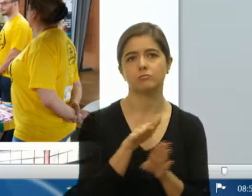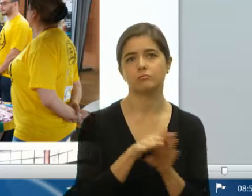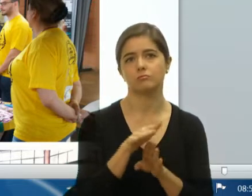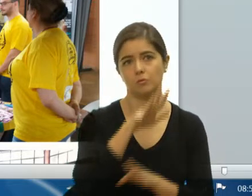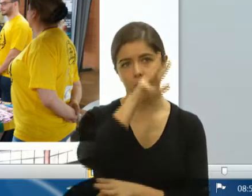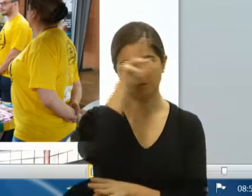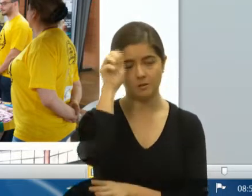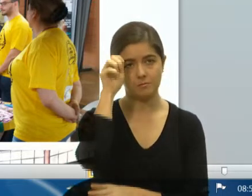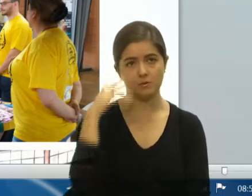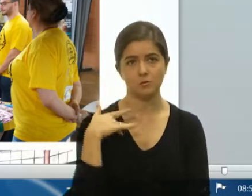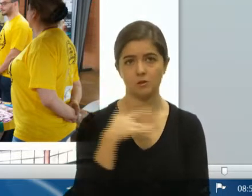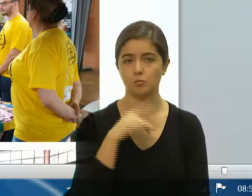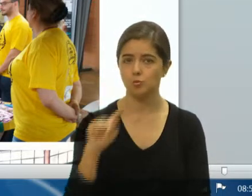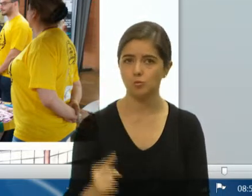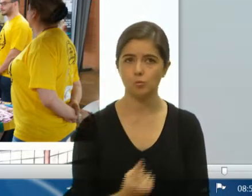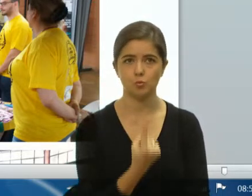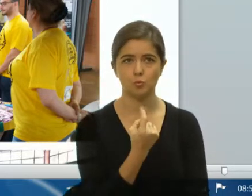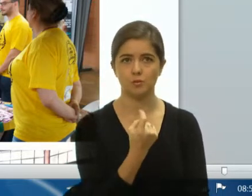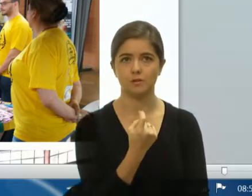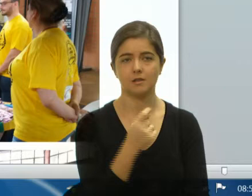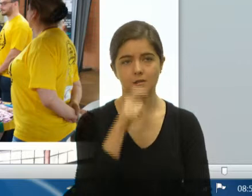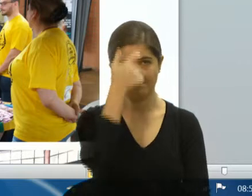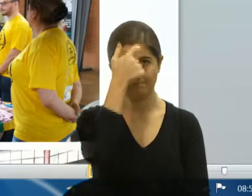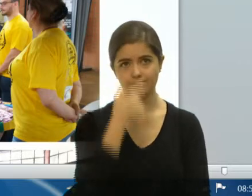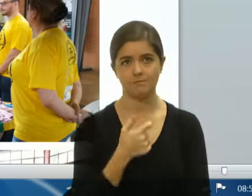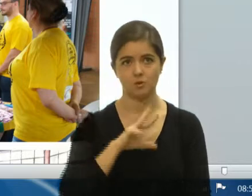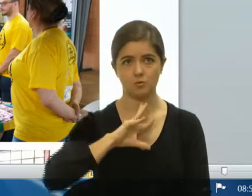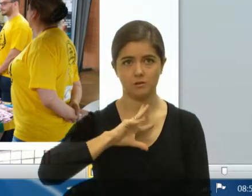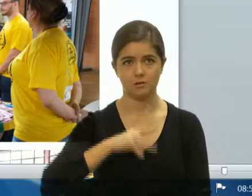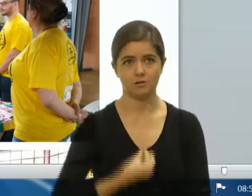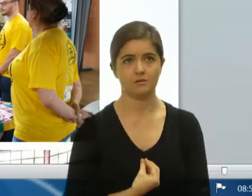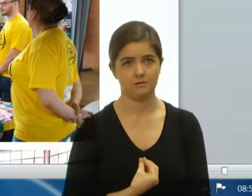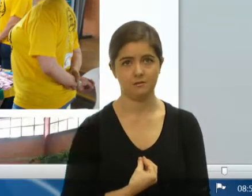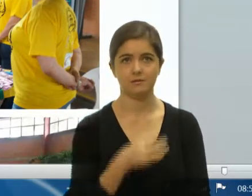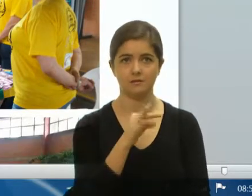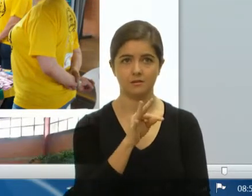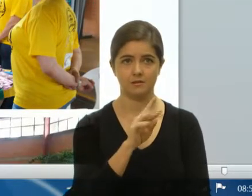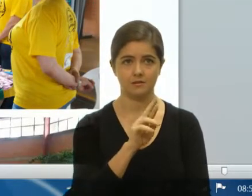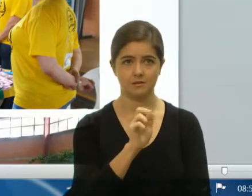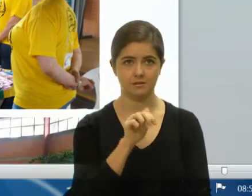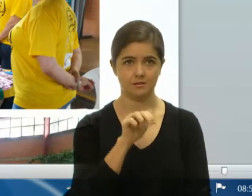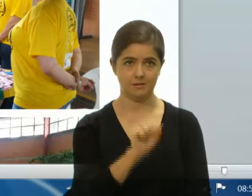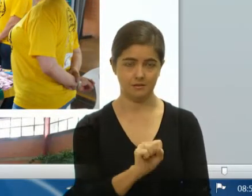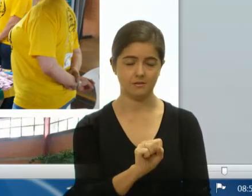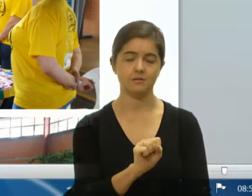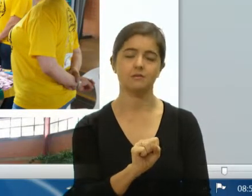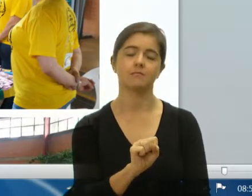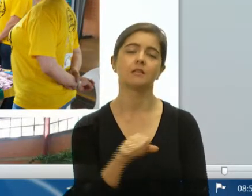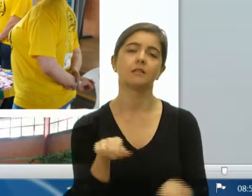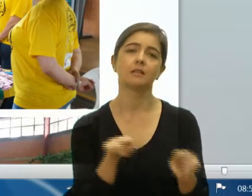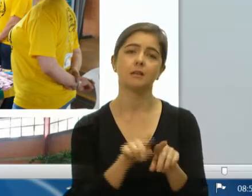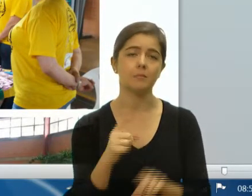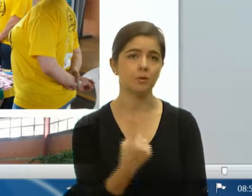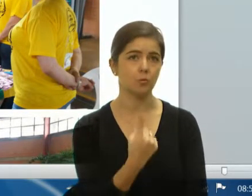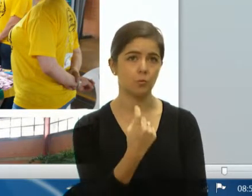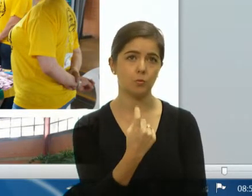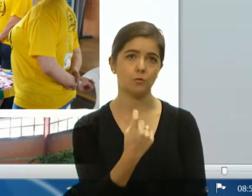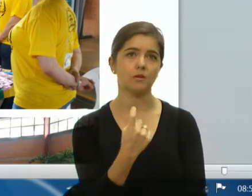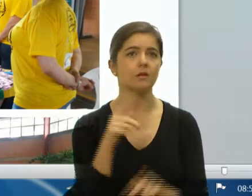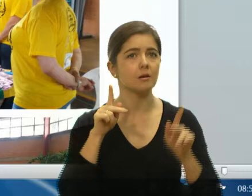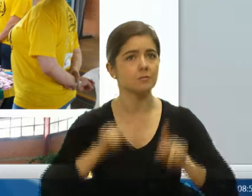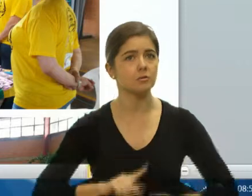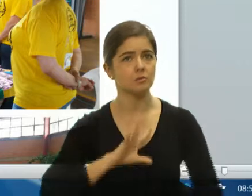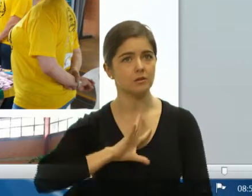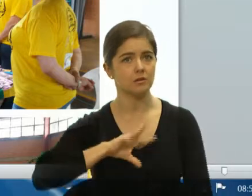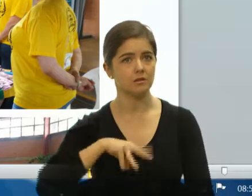única pessoa trans do Estado do Rio Grande do Sul a ser conselheira municipal de saúde, e na qual também é a única pessoa trans a estar indo